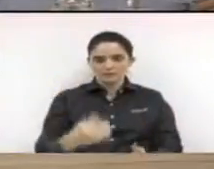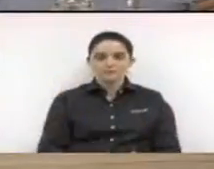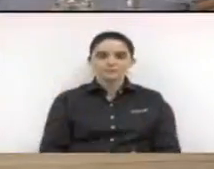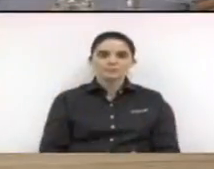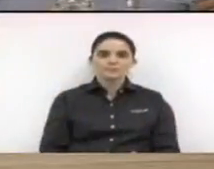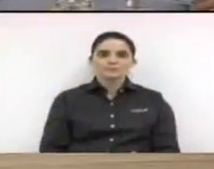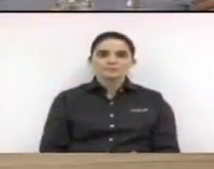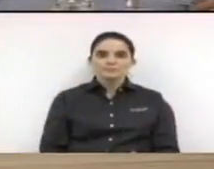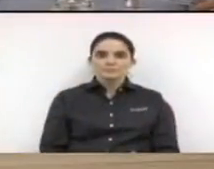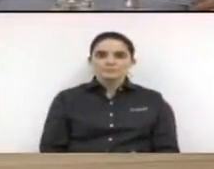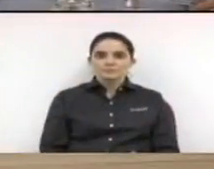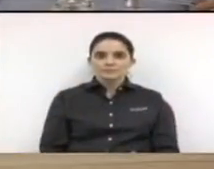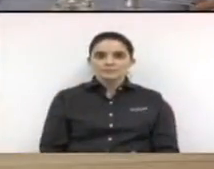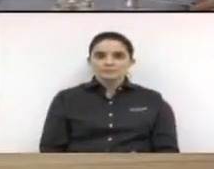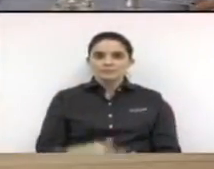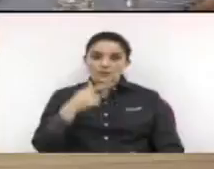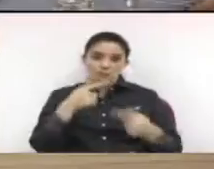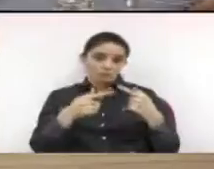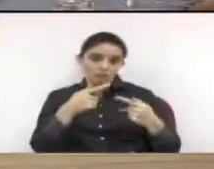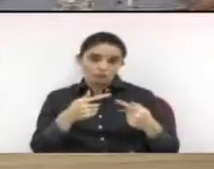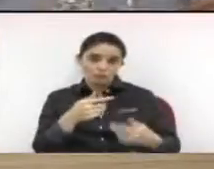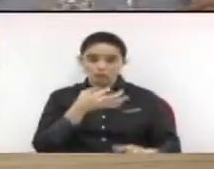Vereador Wilson Nunes Serqueira.